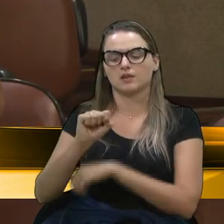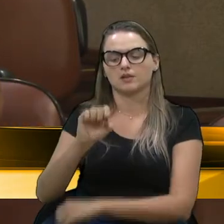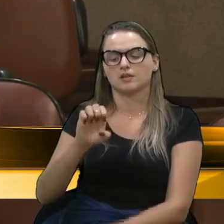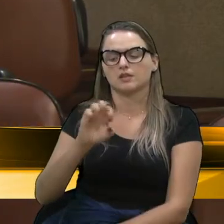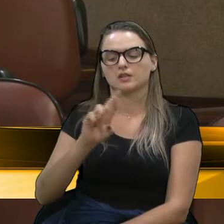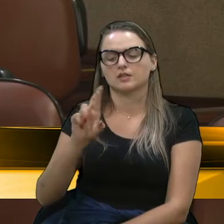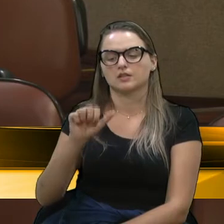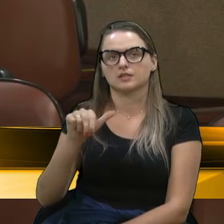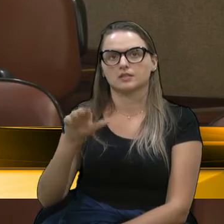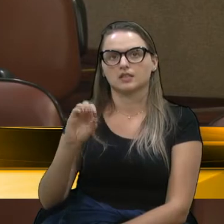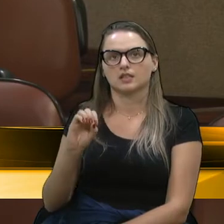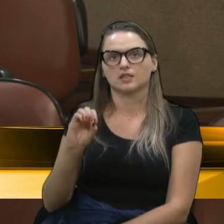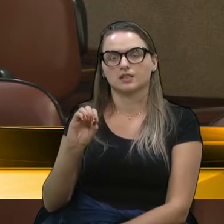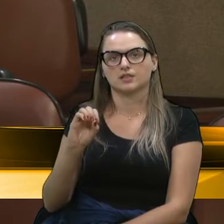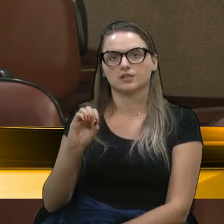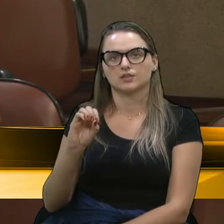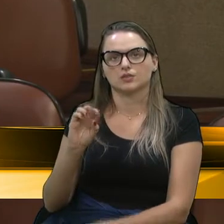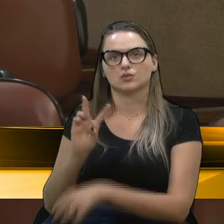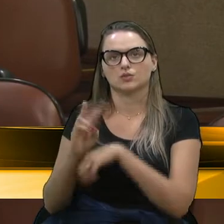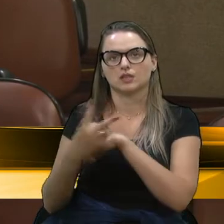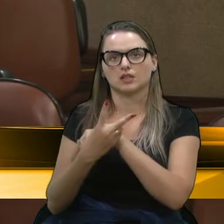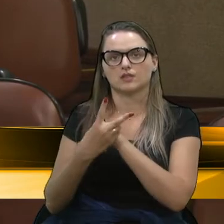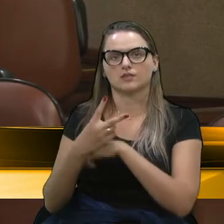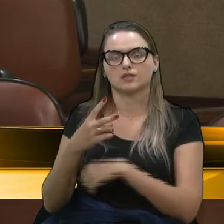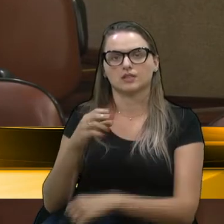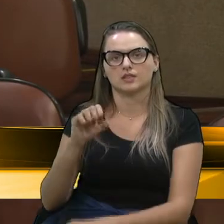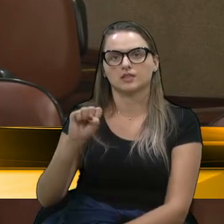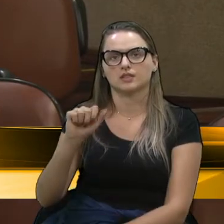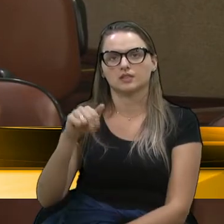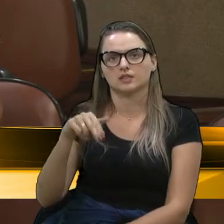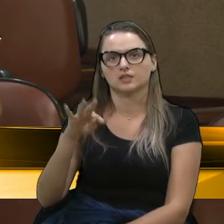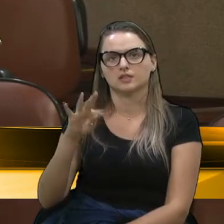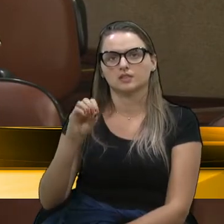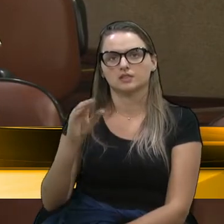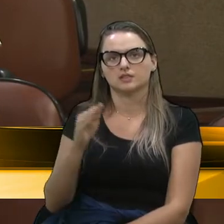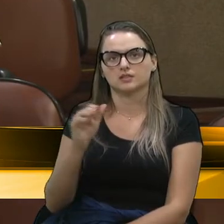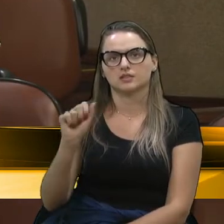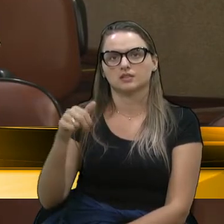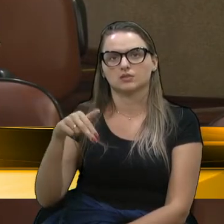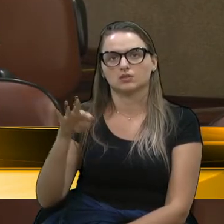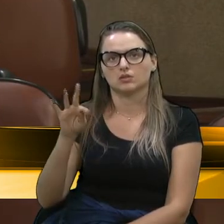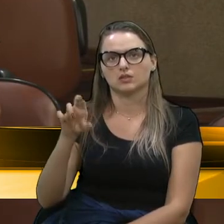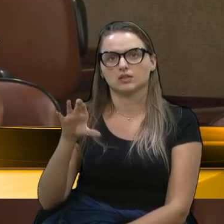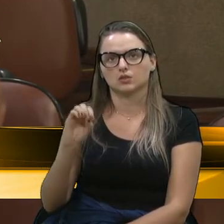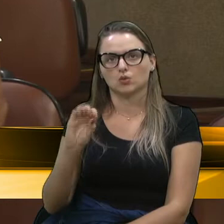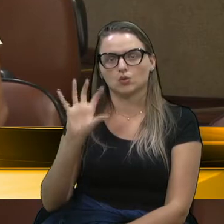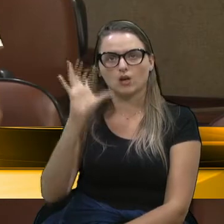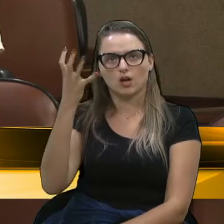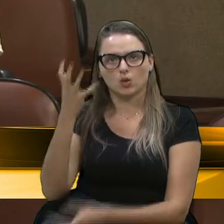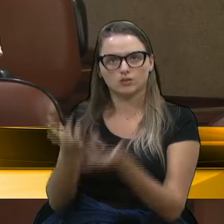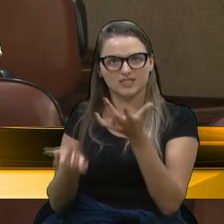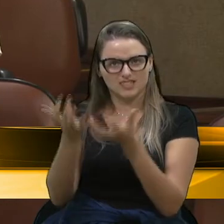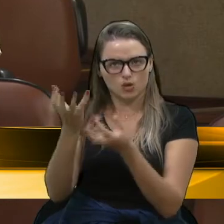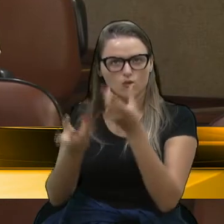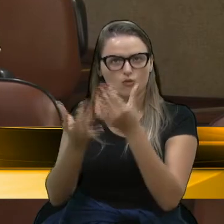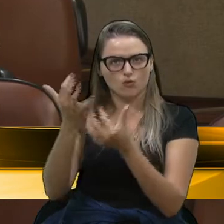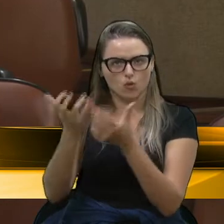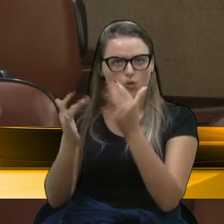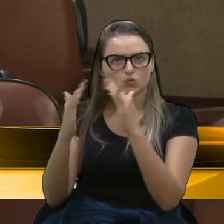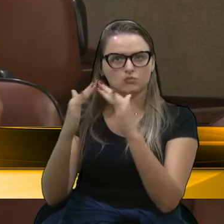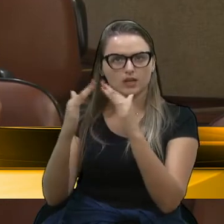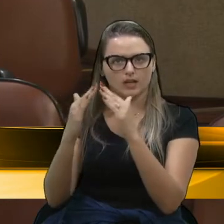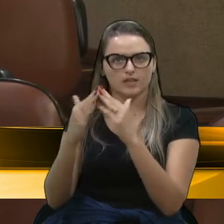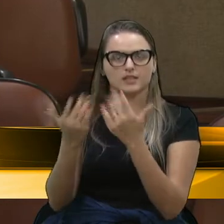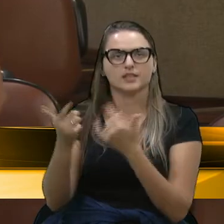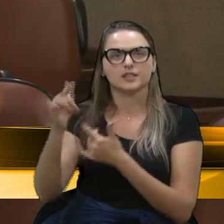na vinda de Santo Antônio Serrano, aconteceu um incêndio. E, novamente, caiu numa